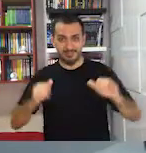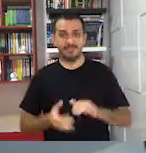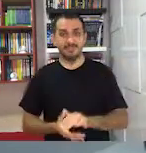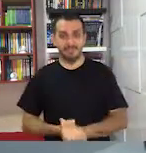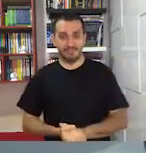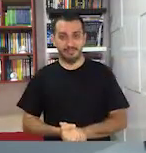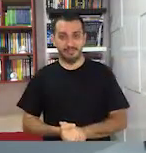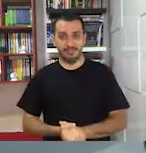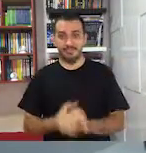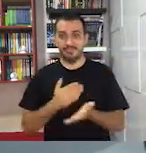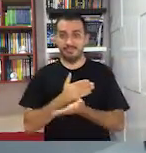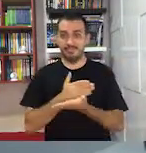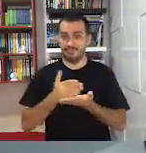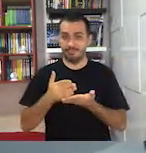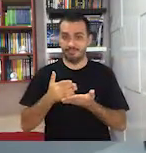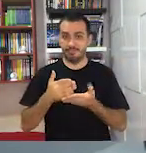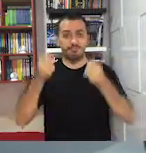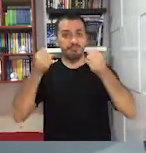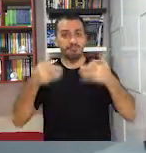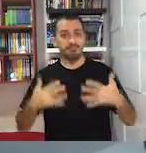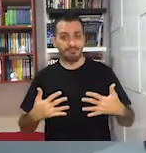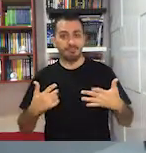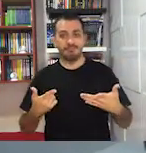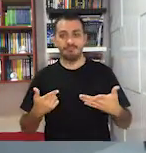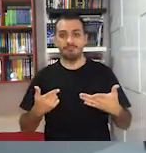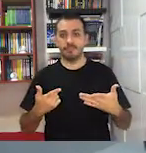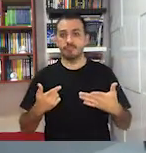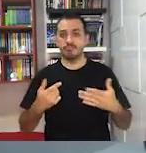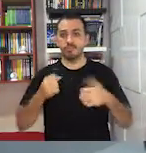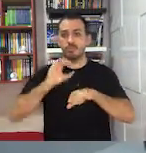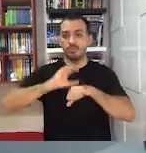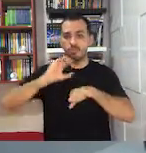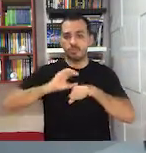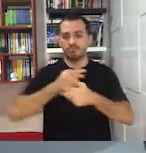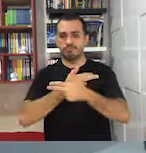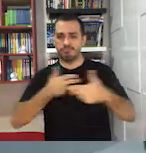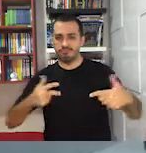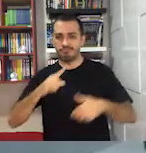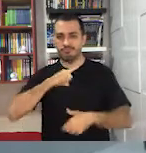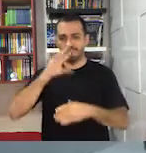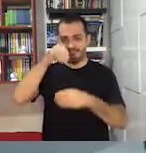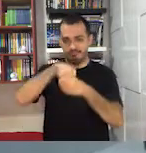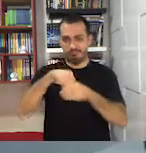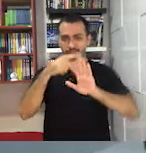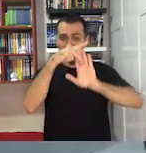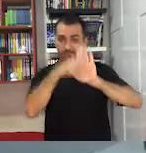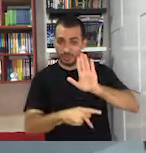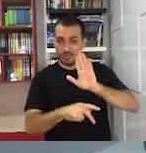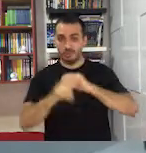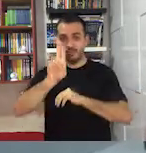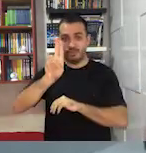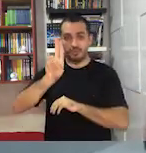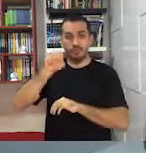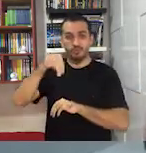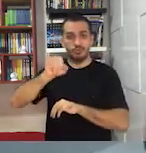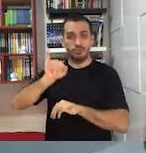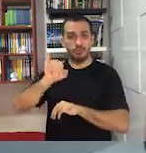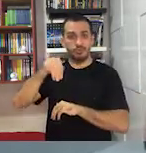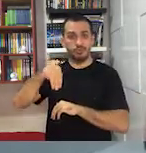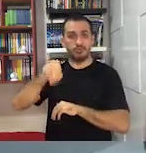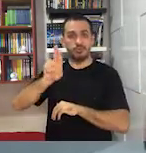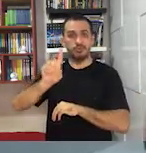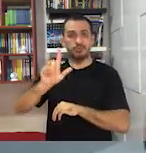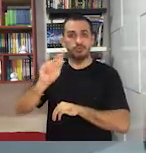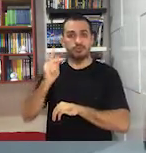universidade. Vamos lá? Nós começamos falando sobre os cursos ofertados pelo projeto Unimulher. As inscrições para os